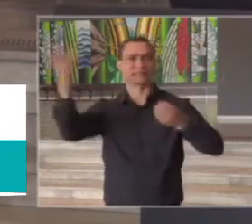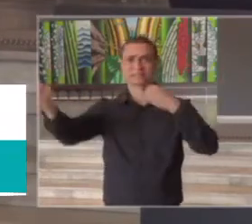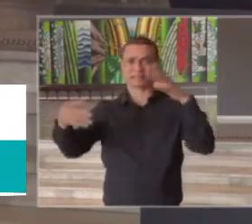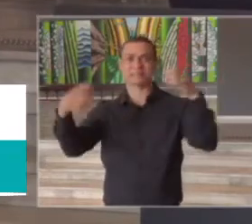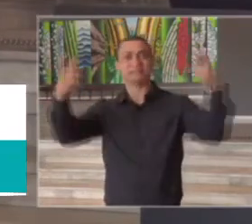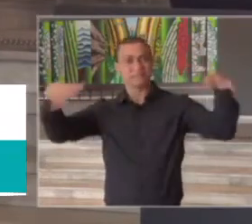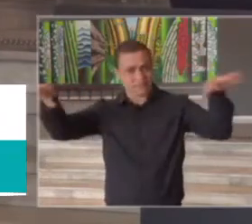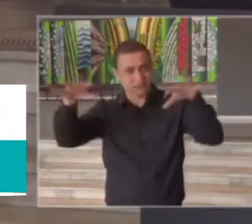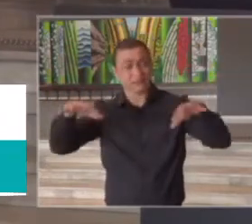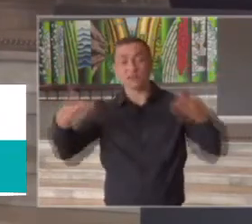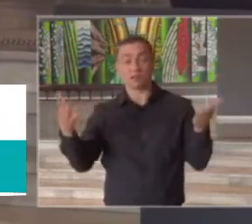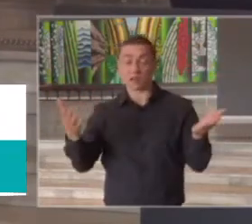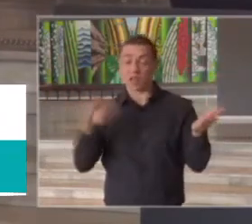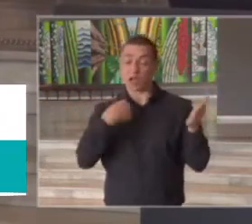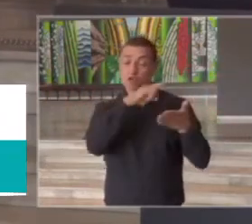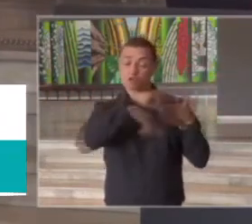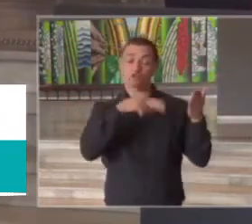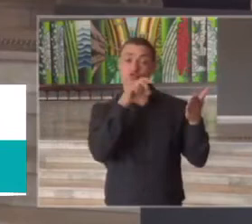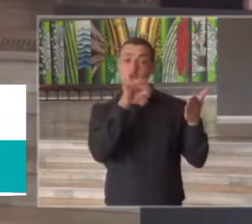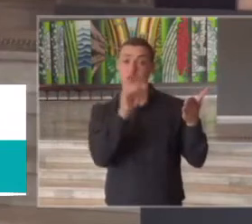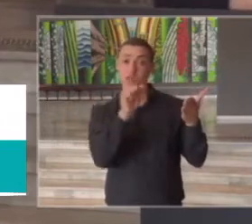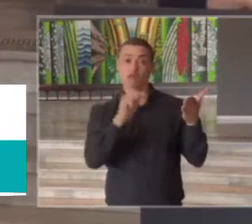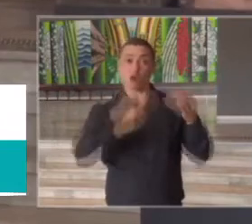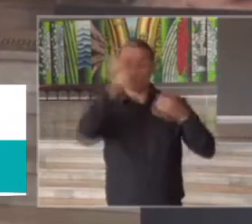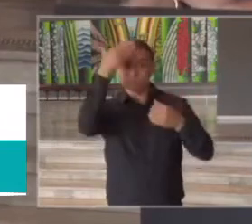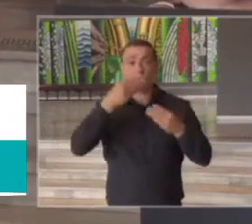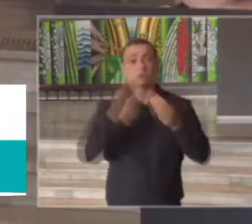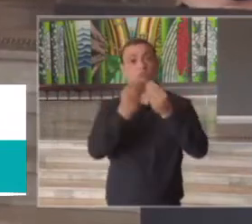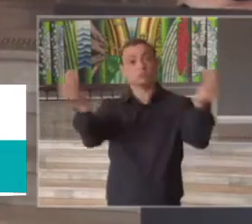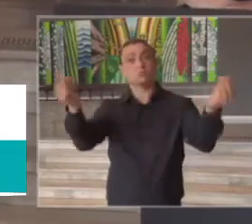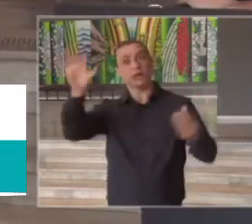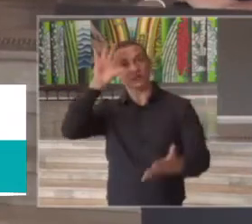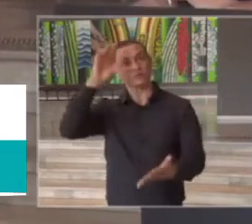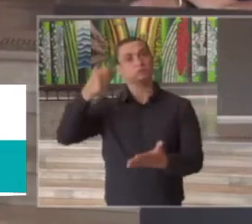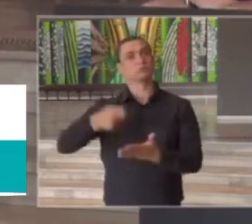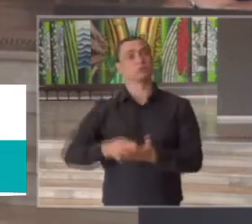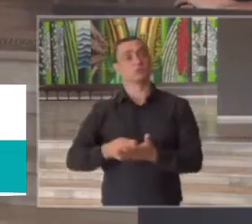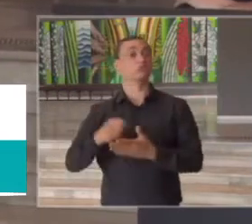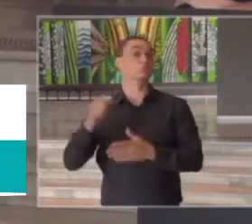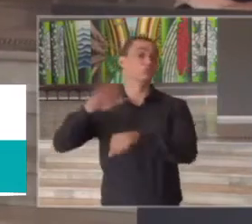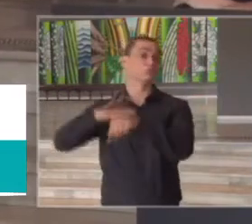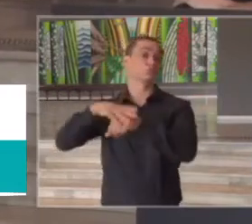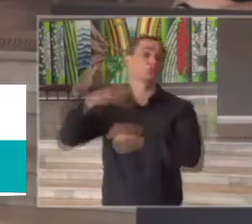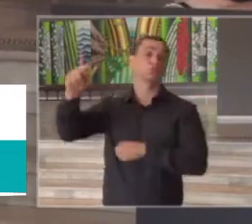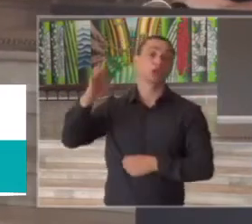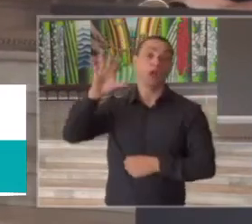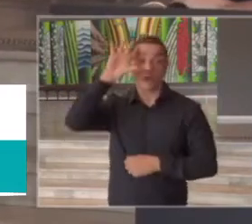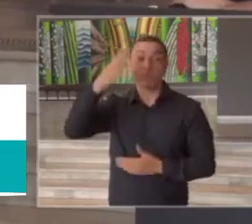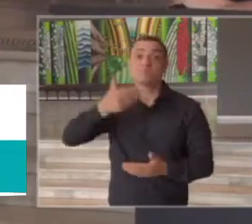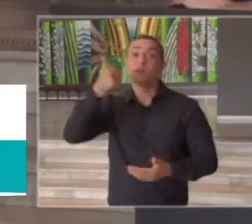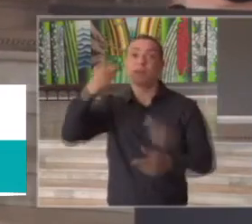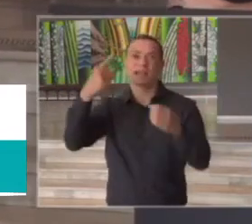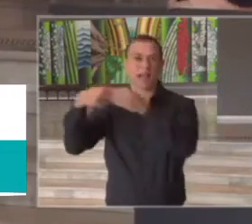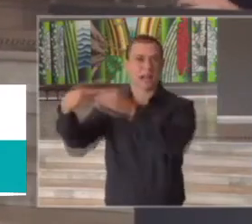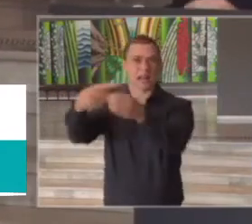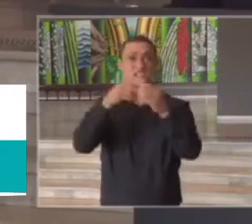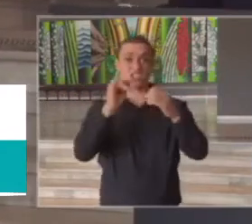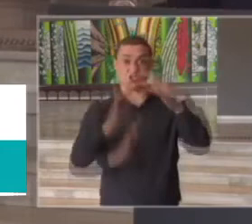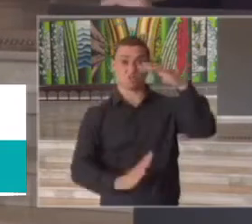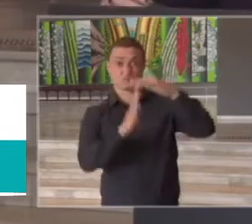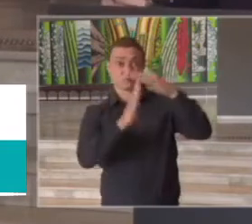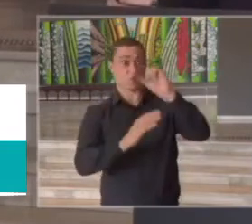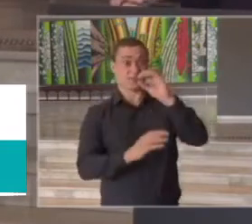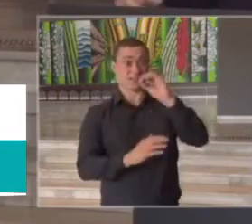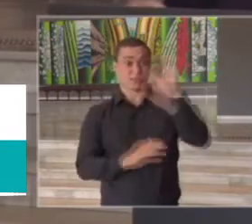regiões e essa nota técnica vai balizar eles também para a tomada de decisão assim como das outras cidades que ultrapassarem esses